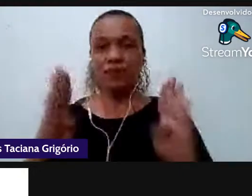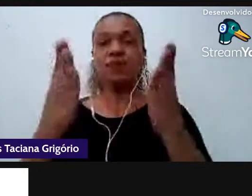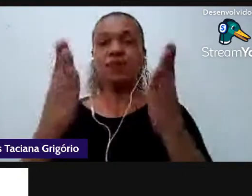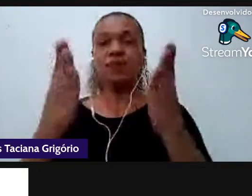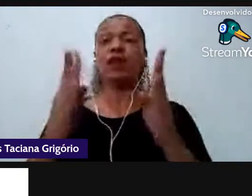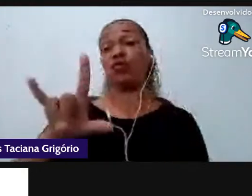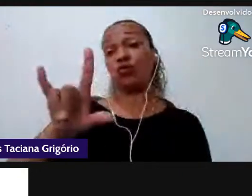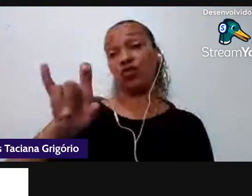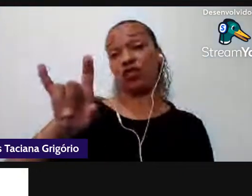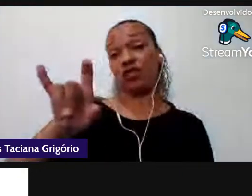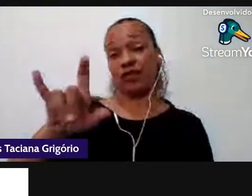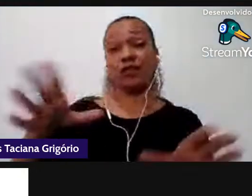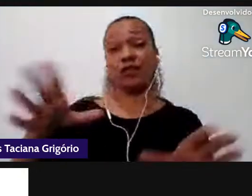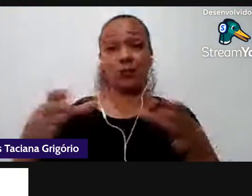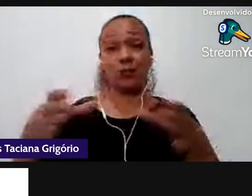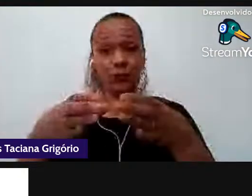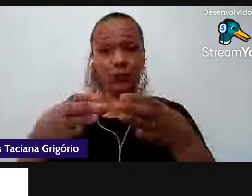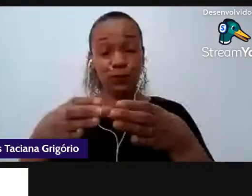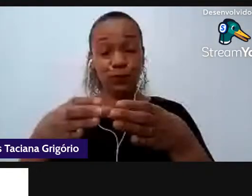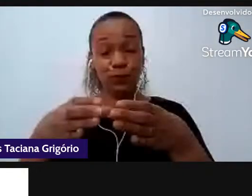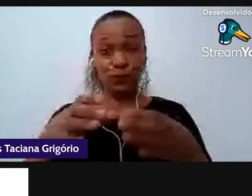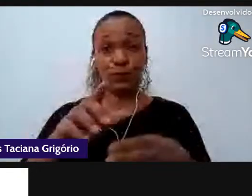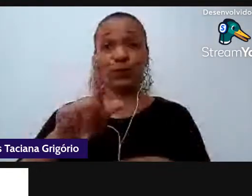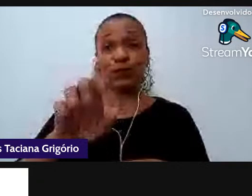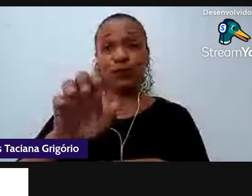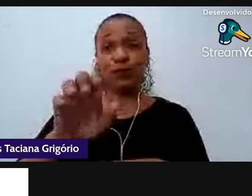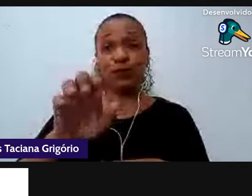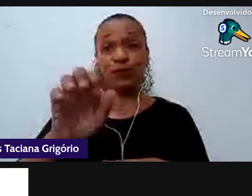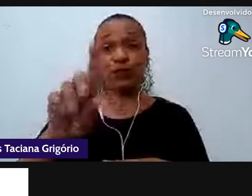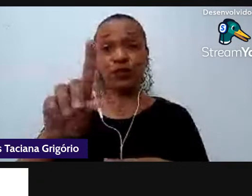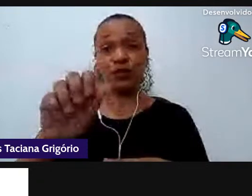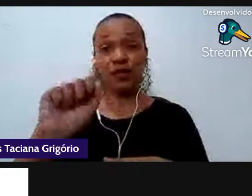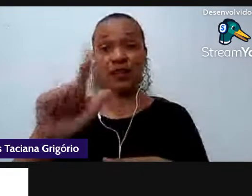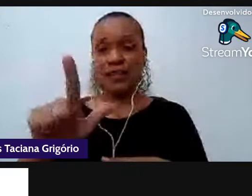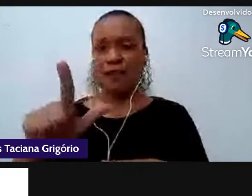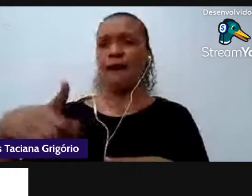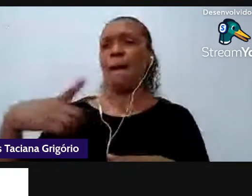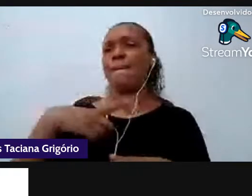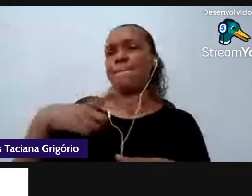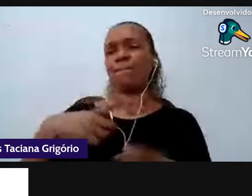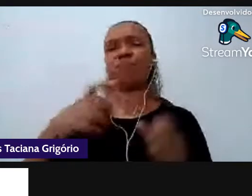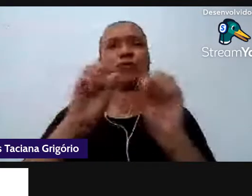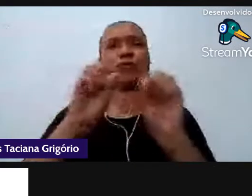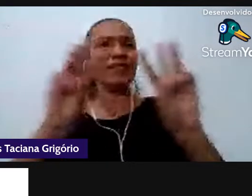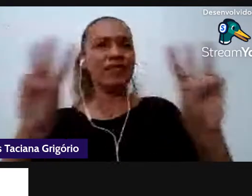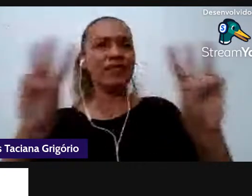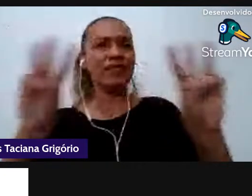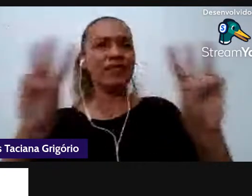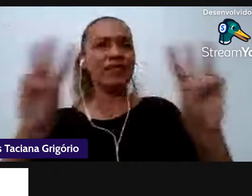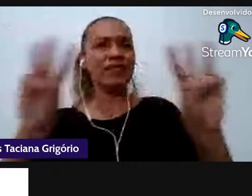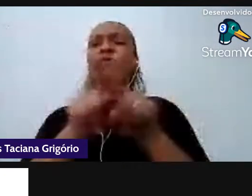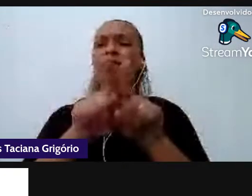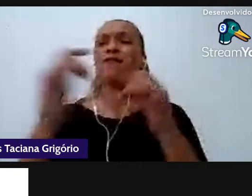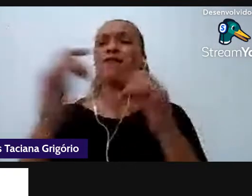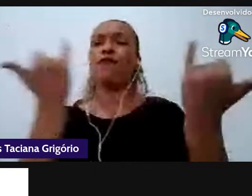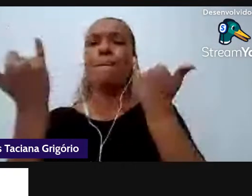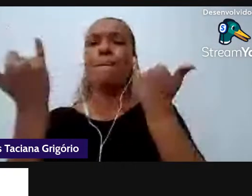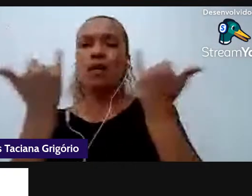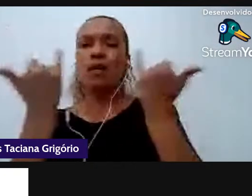site do GEDEAL no site do GEDEAL vocês encontram informações sobre o Enala que ocorreu em